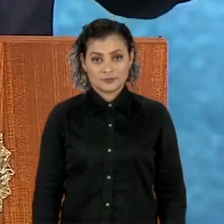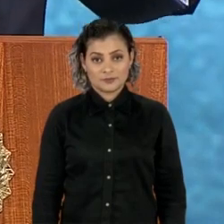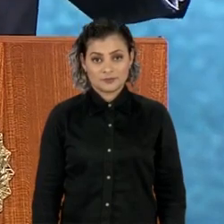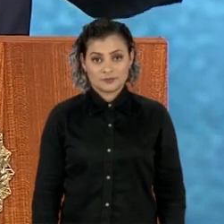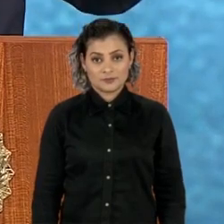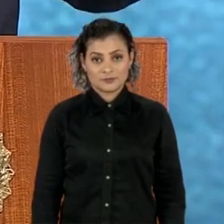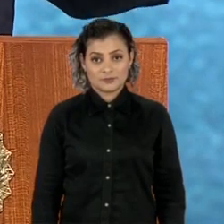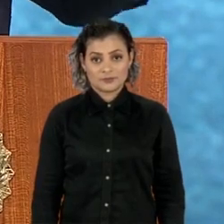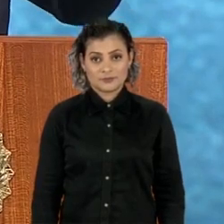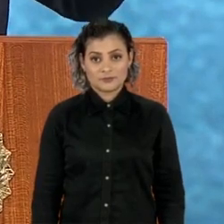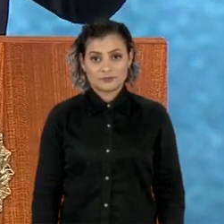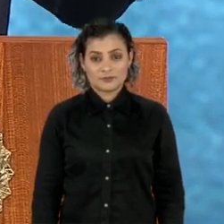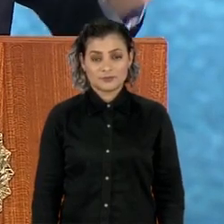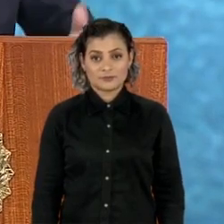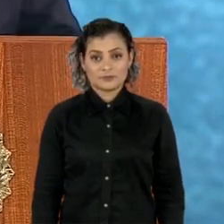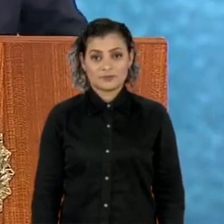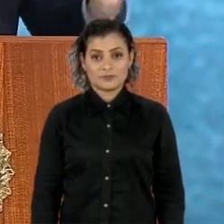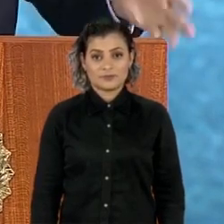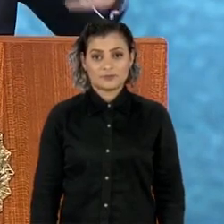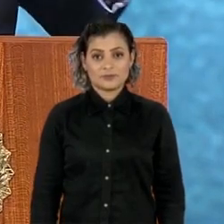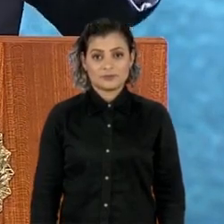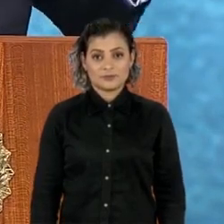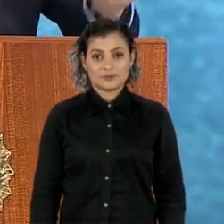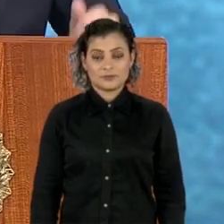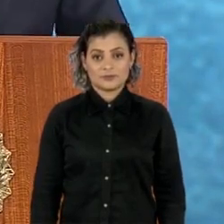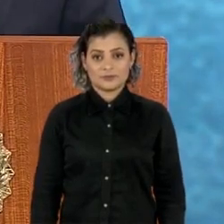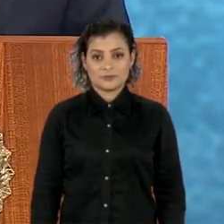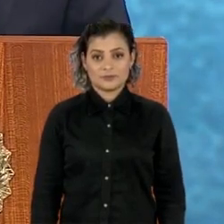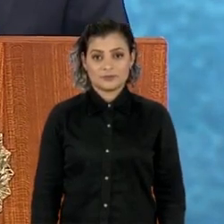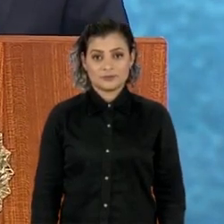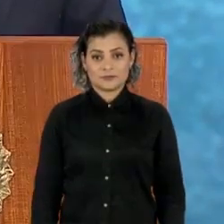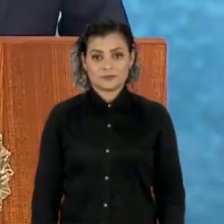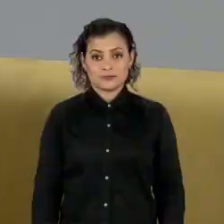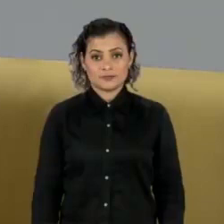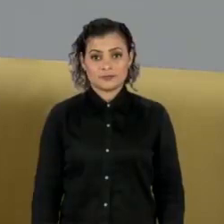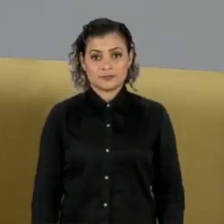Ou queria que nós providenciássemos emprego para a viúva.